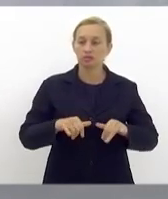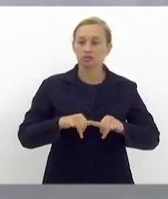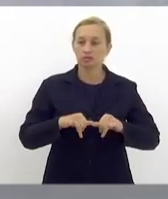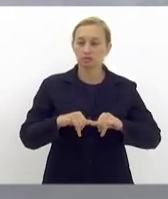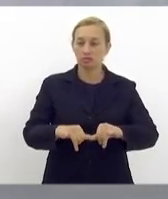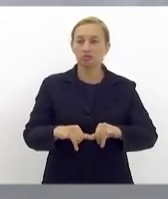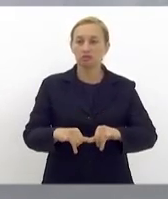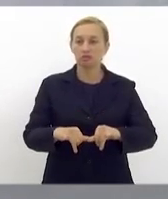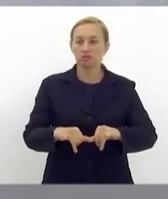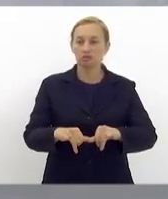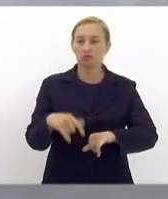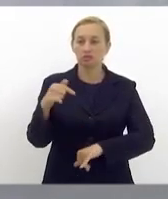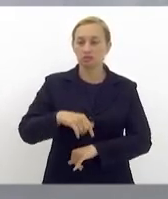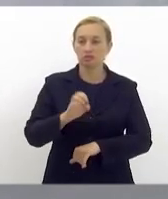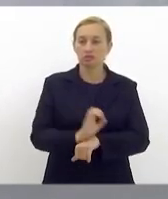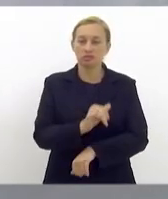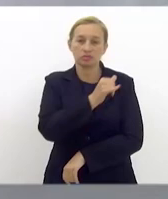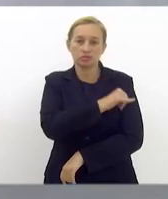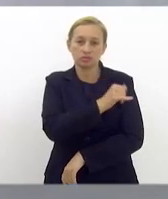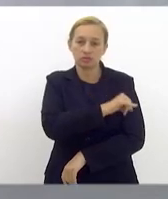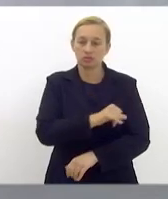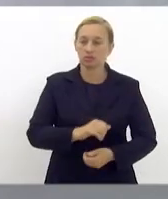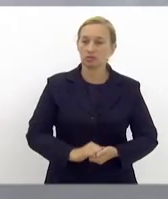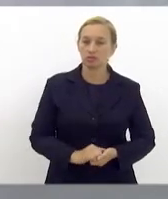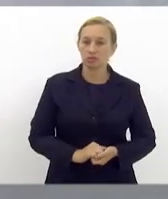aqui no Estado do Rio de Janeiro,